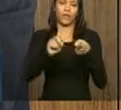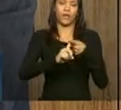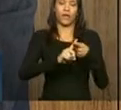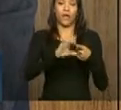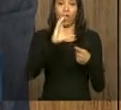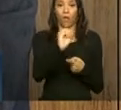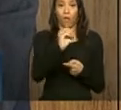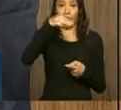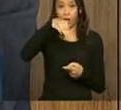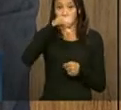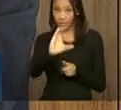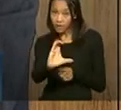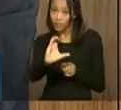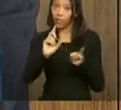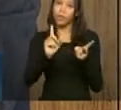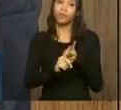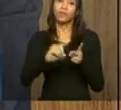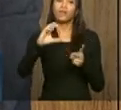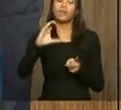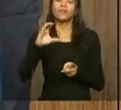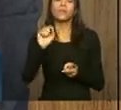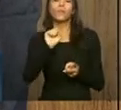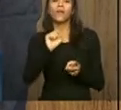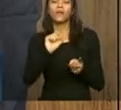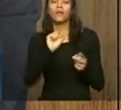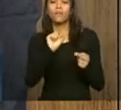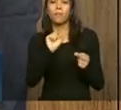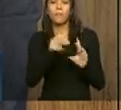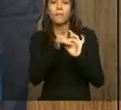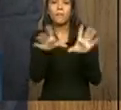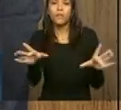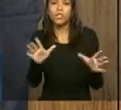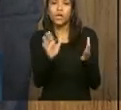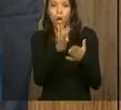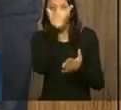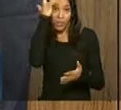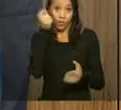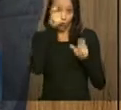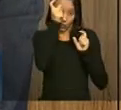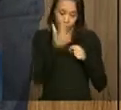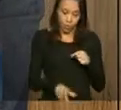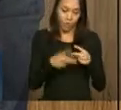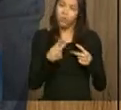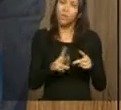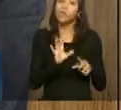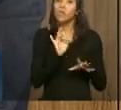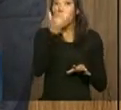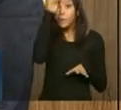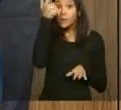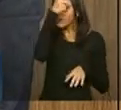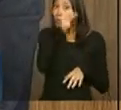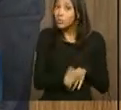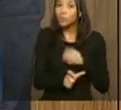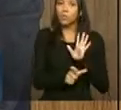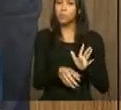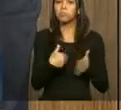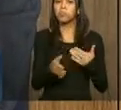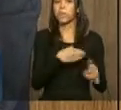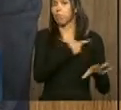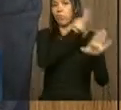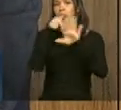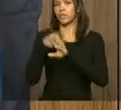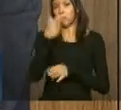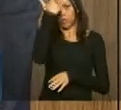permitem quando algum exportador, não é nem algum país, é algum exportador de algum país,